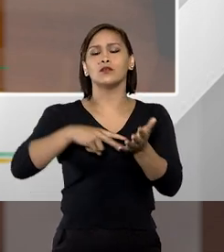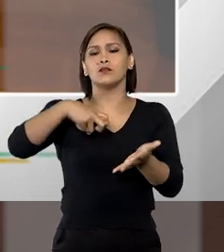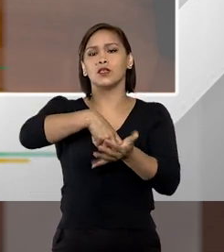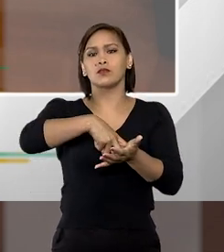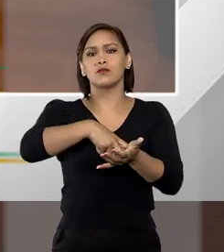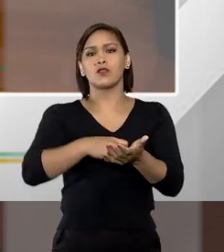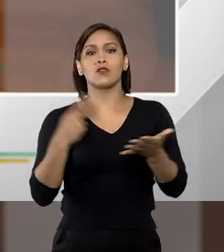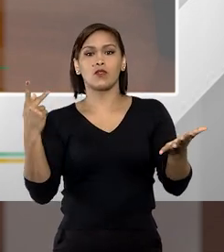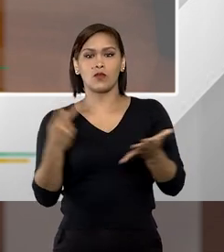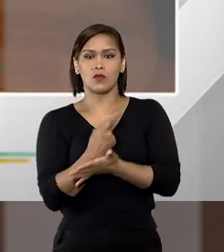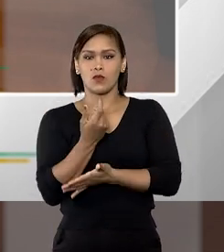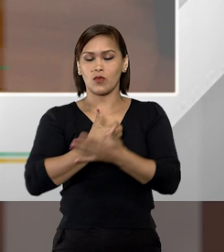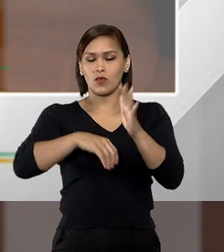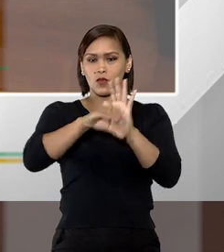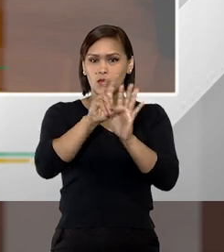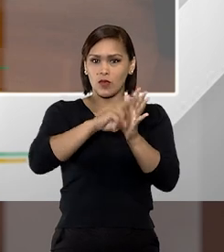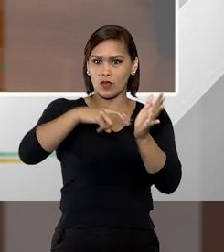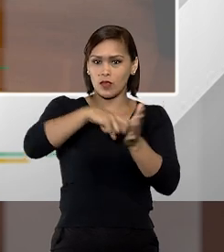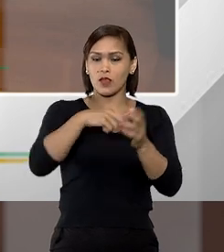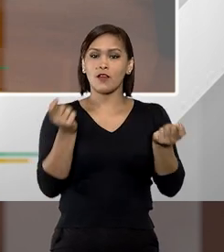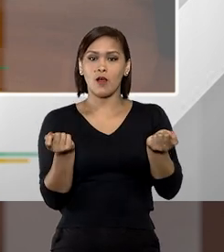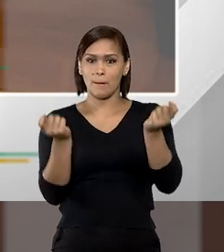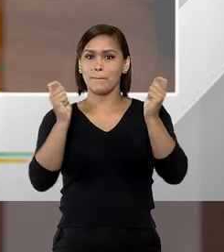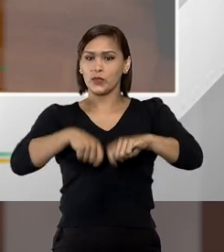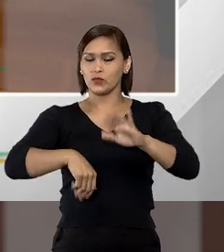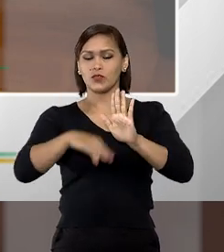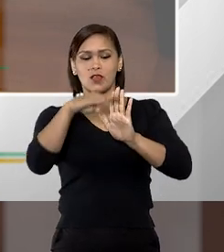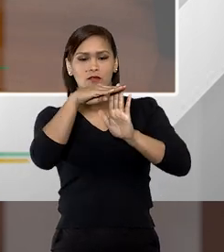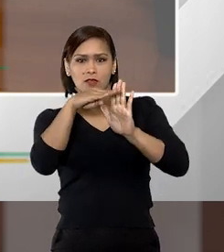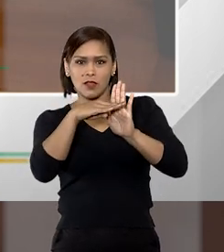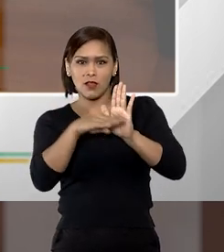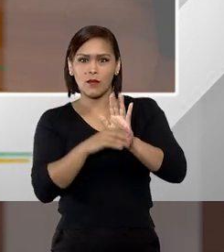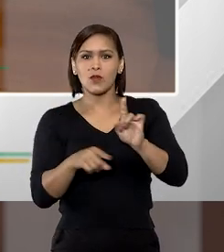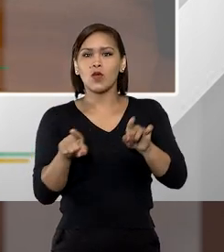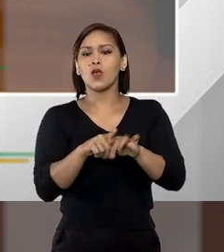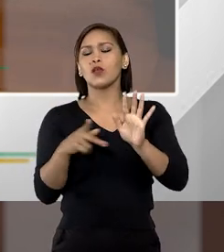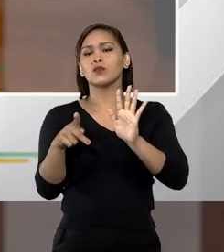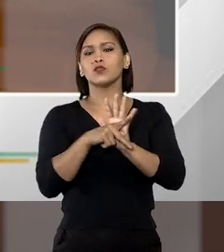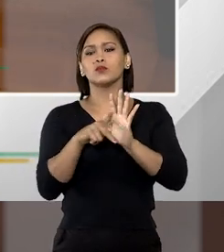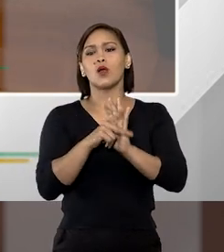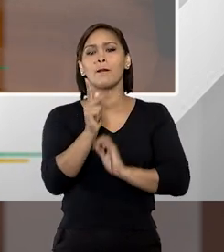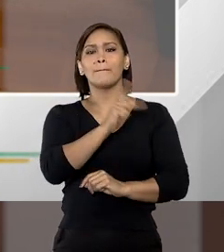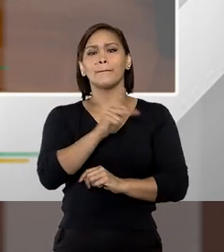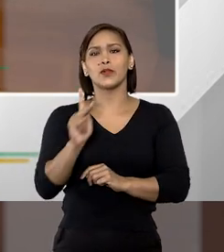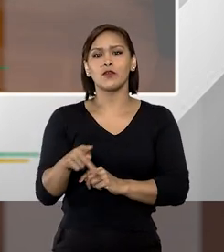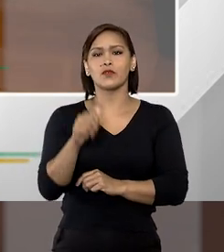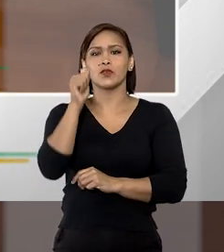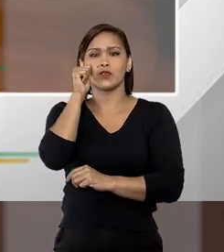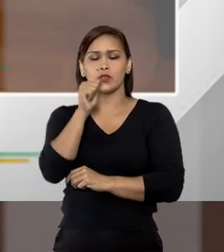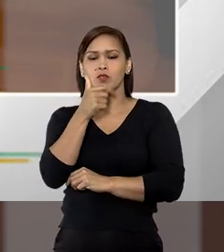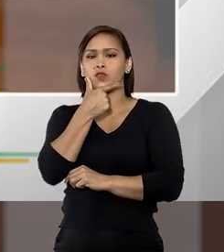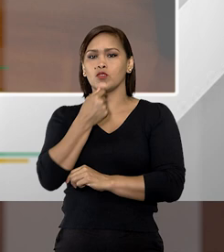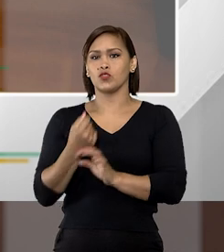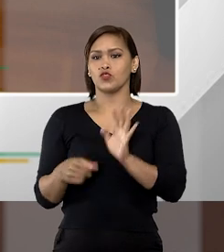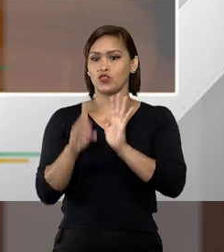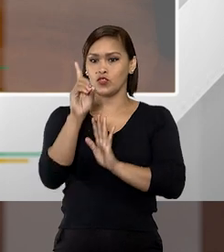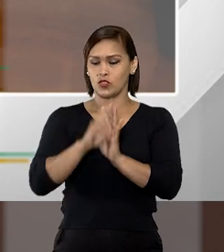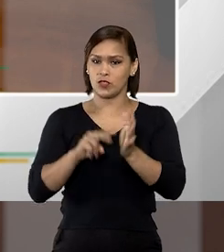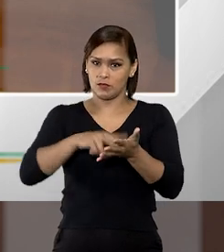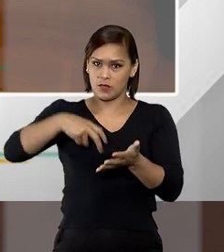quando houve alteração do Código Penal permitiu e determinou então que os próprios professores e professoras de direito penal